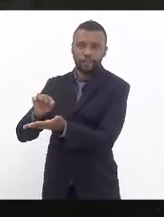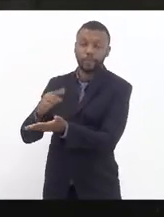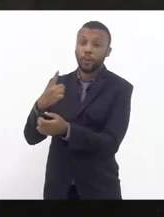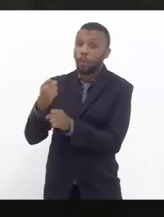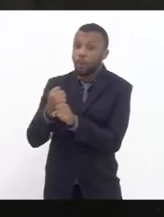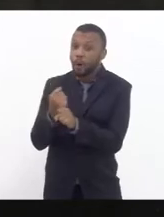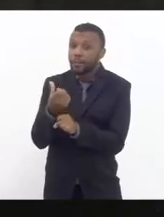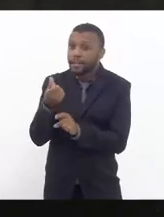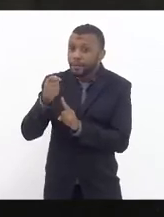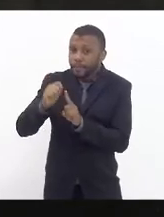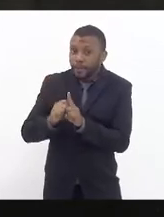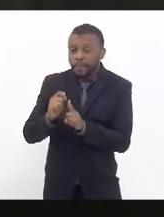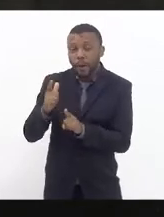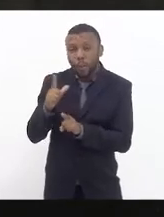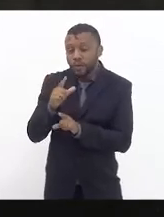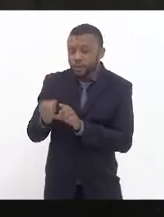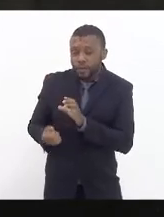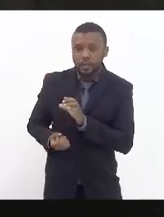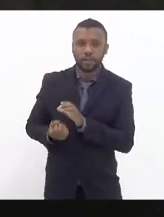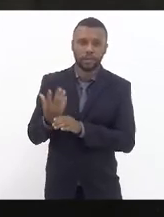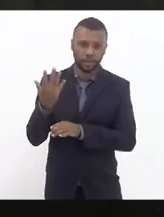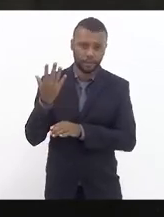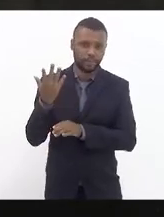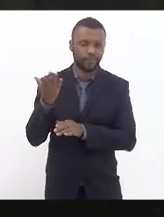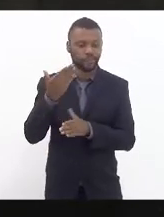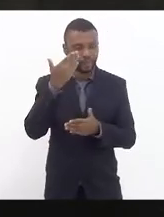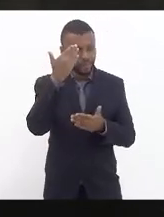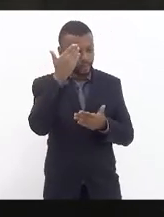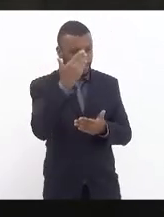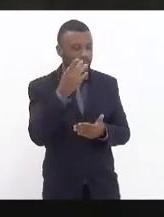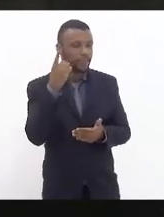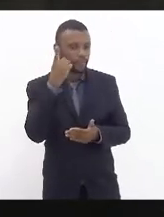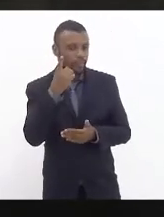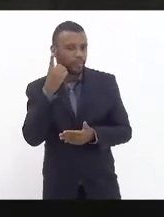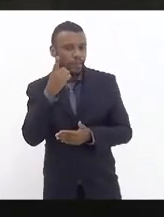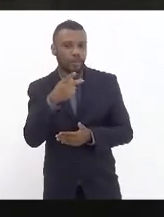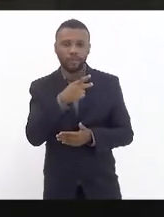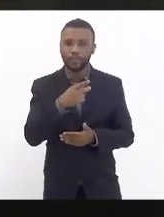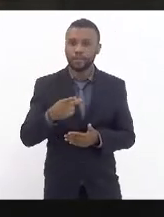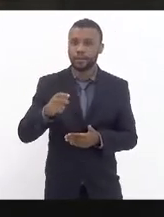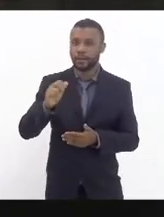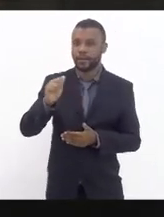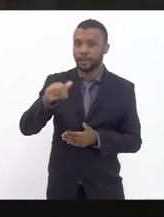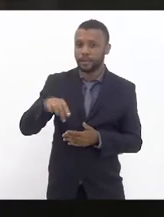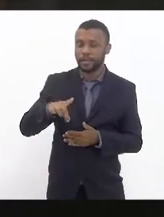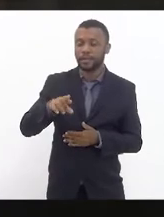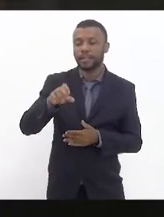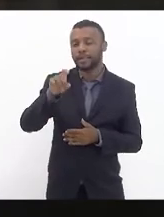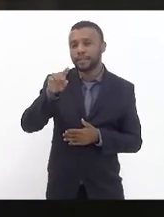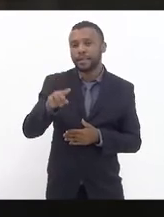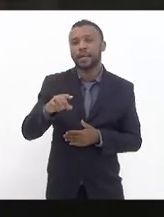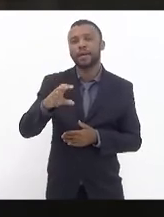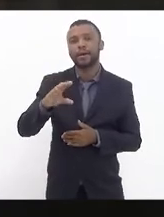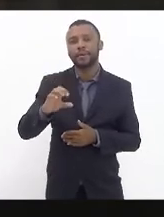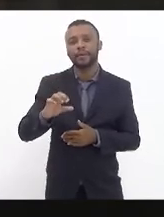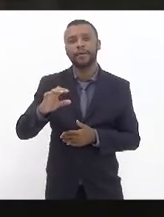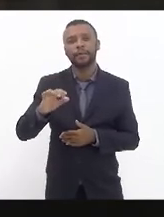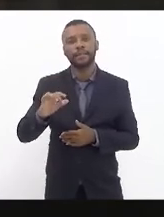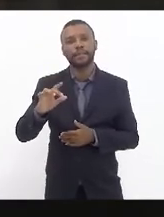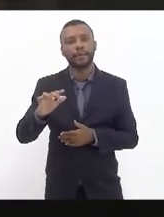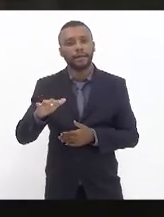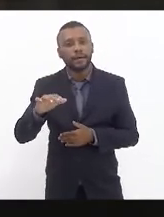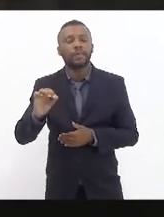ano e meio para conseguir instalar. agradeço ao deputado Adéciliano de tantos apelos que fiz aqui no